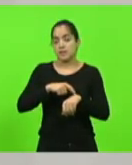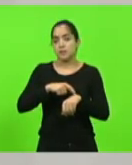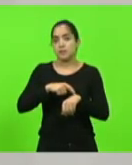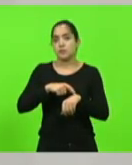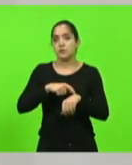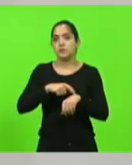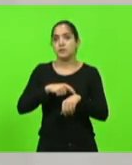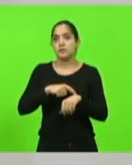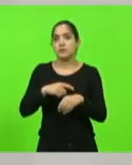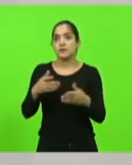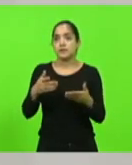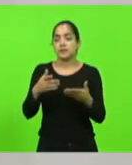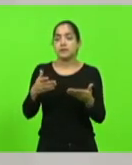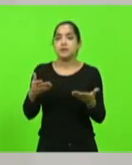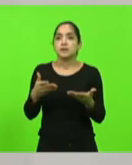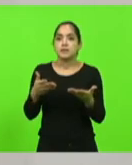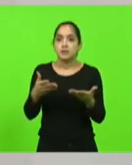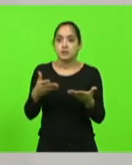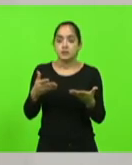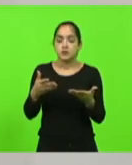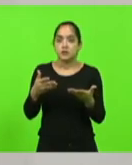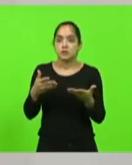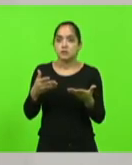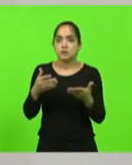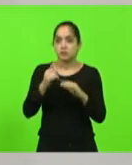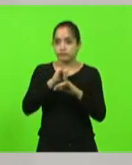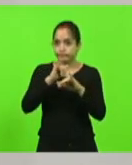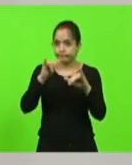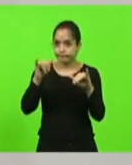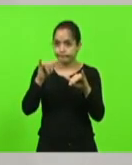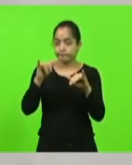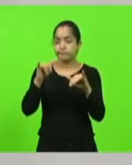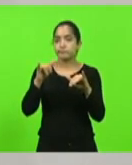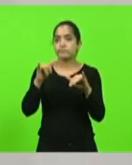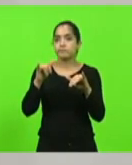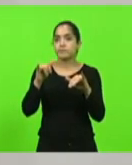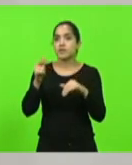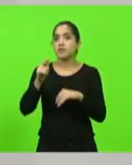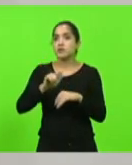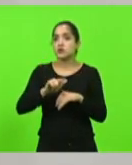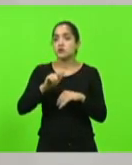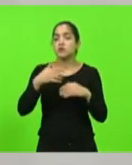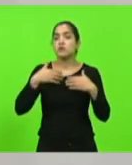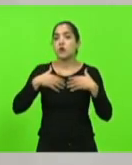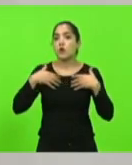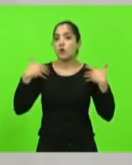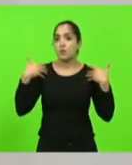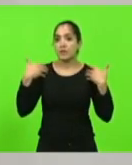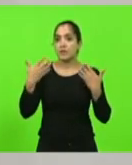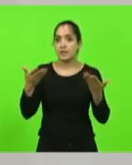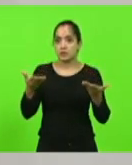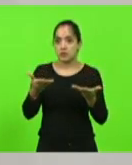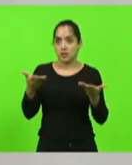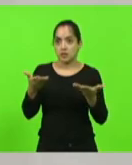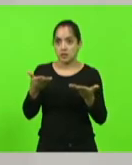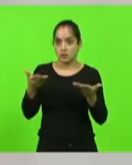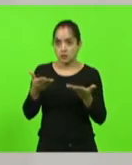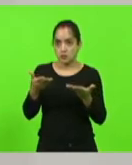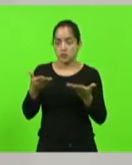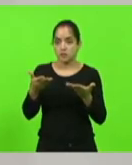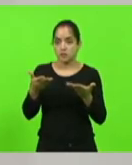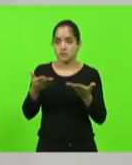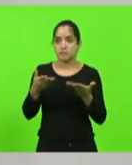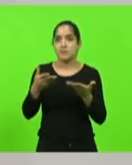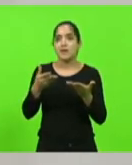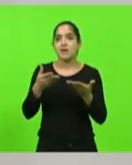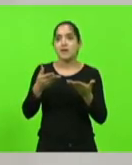a minha manifestação mais uma vez de homenagem agora aos contadores,